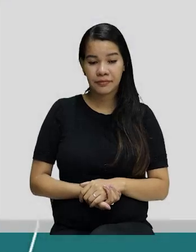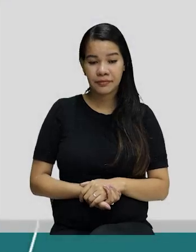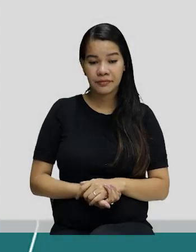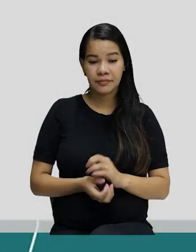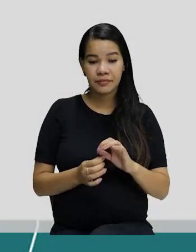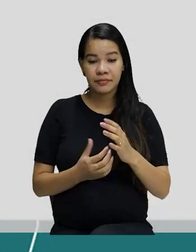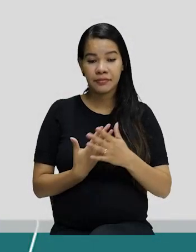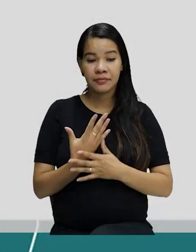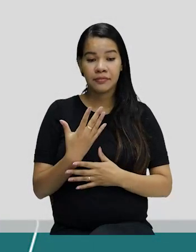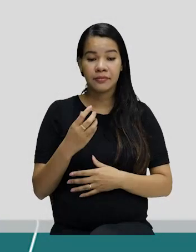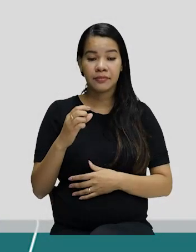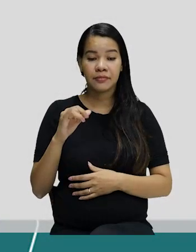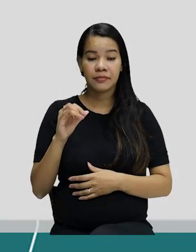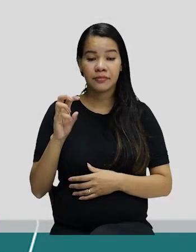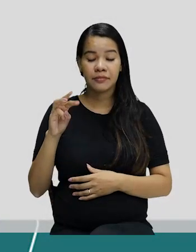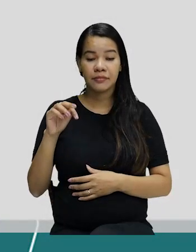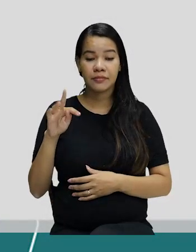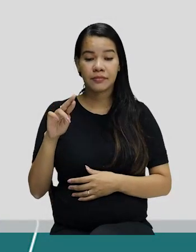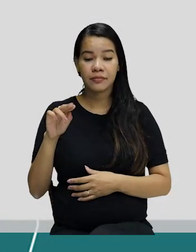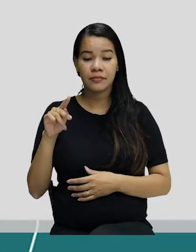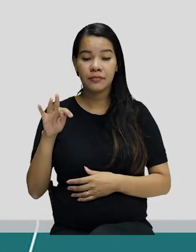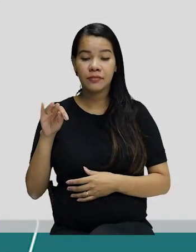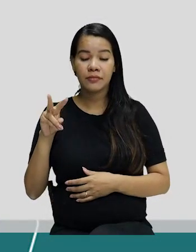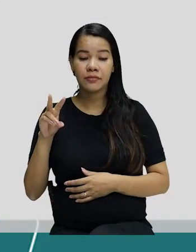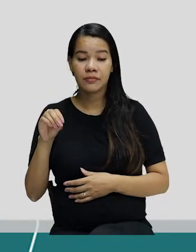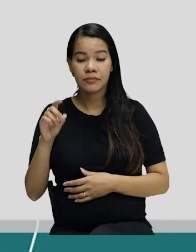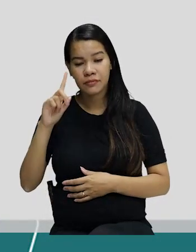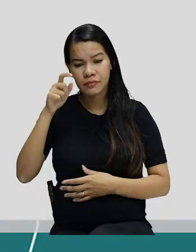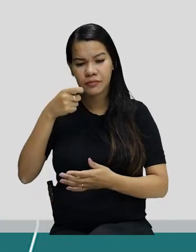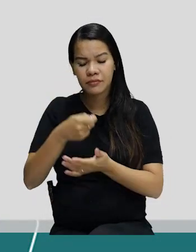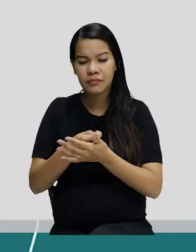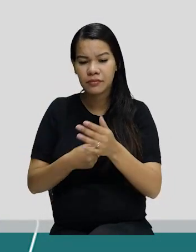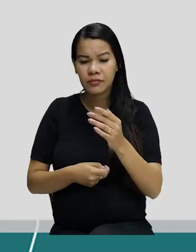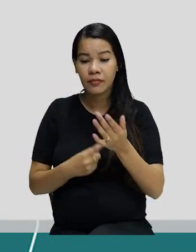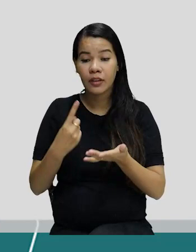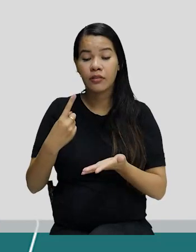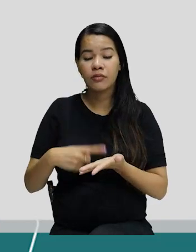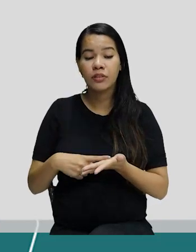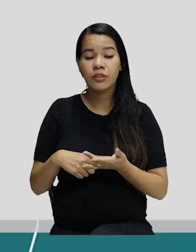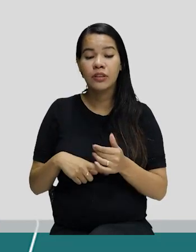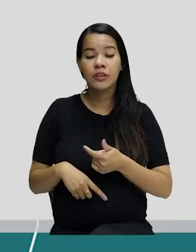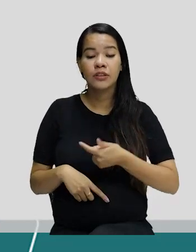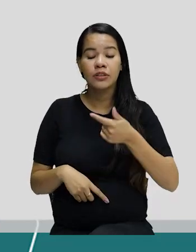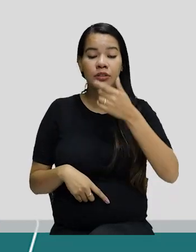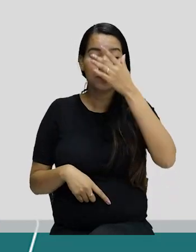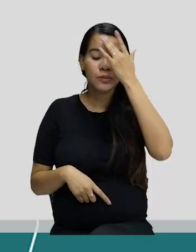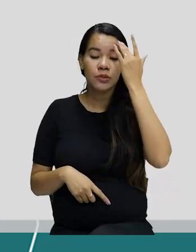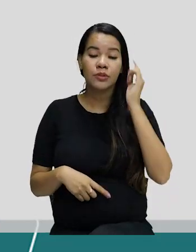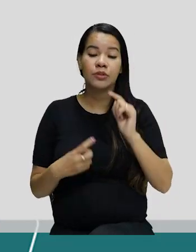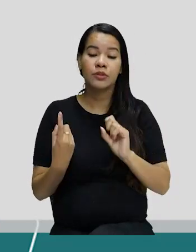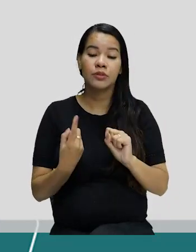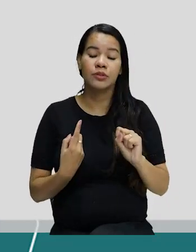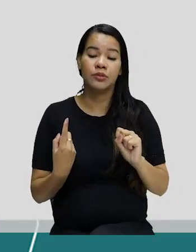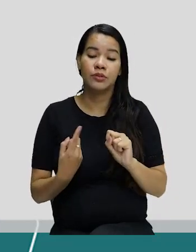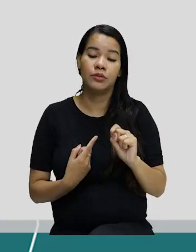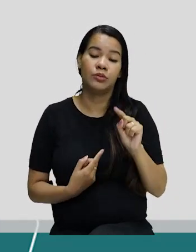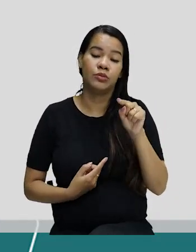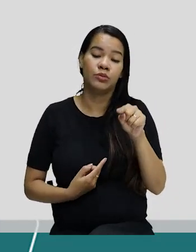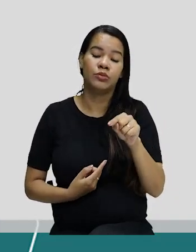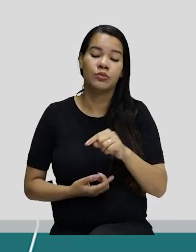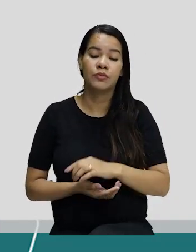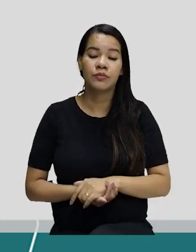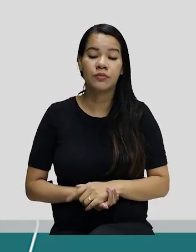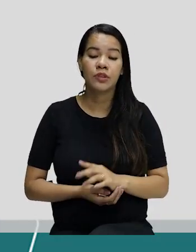Formação do imperativo afirmativo. O que acontece para formar o imperativo afirmativo? A segunda pessoa do singular, tu, eu estou